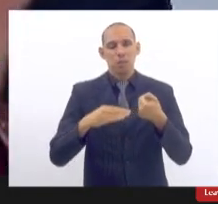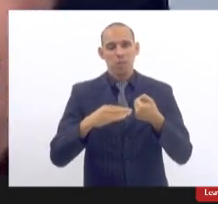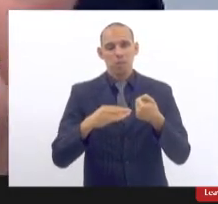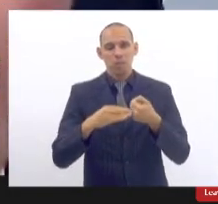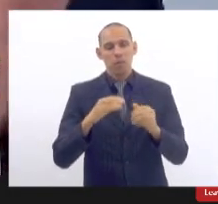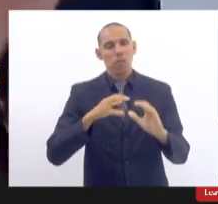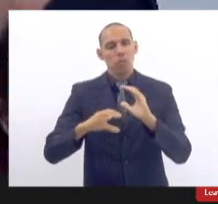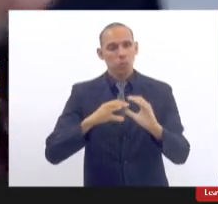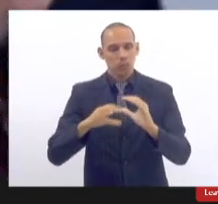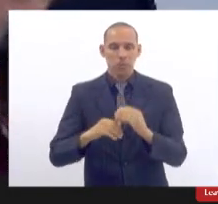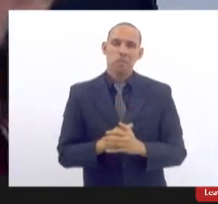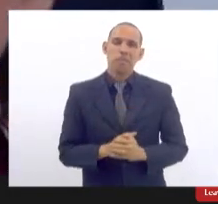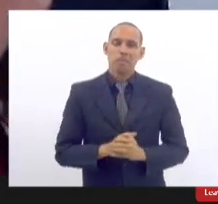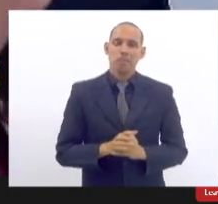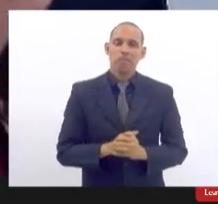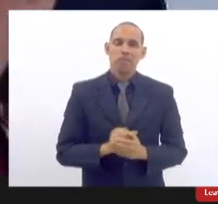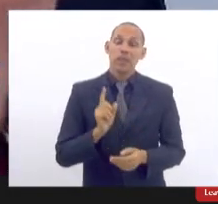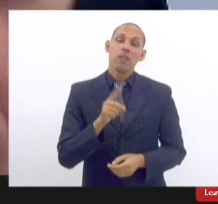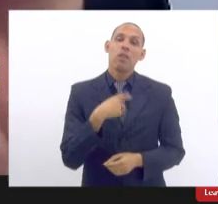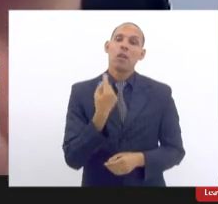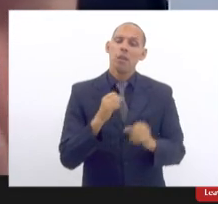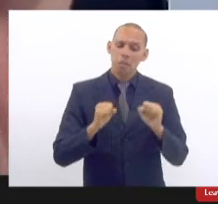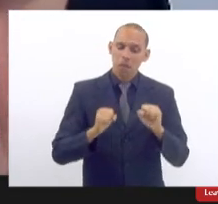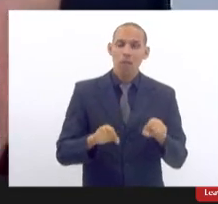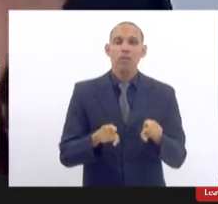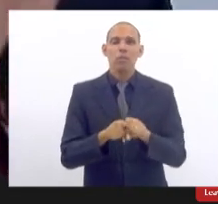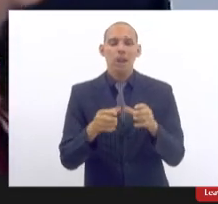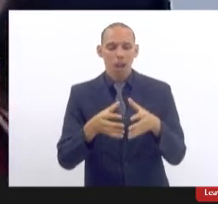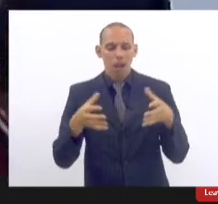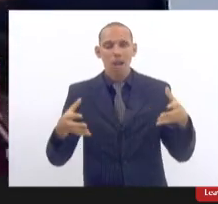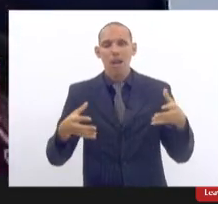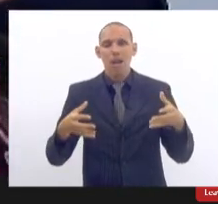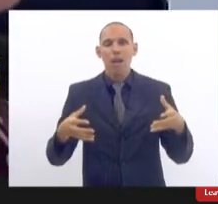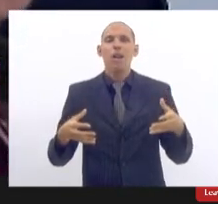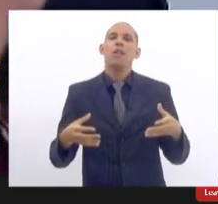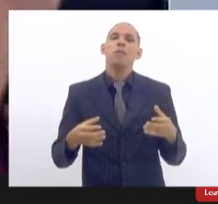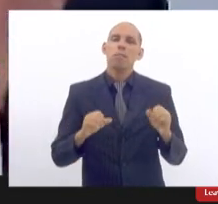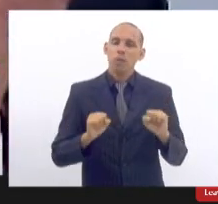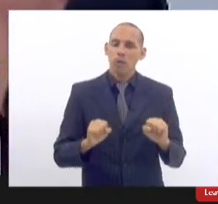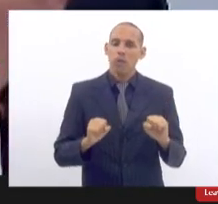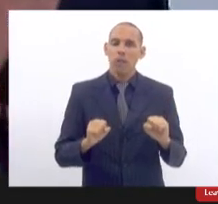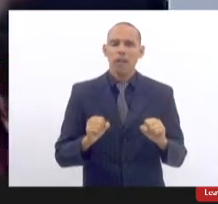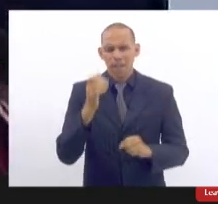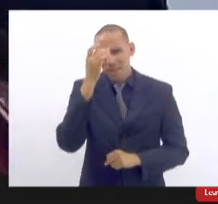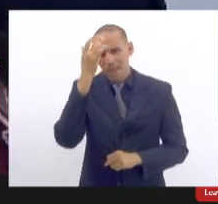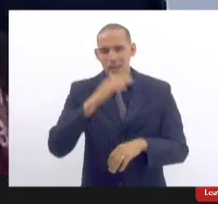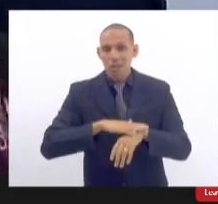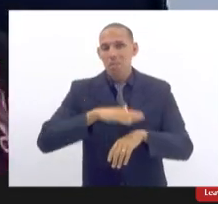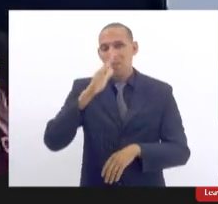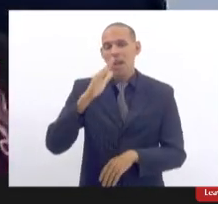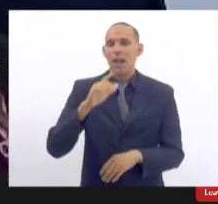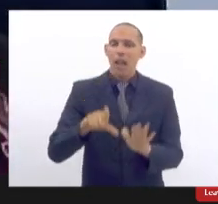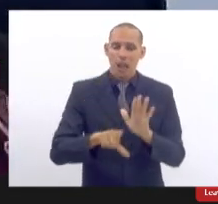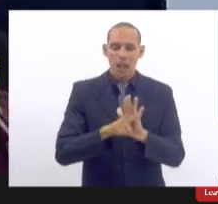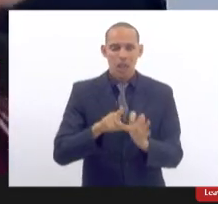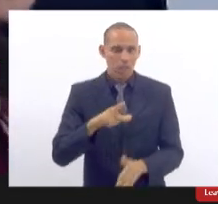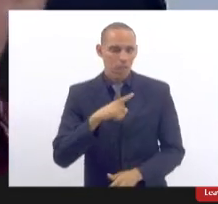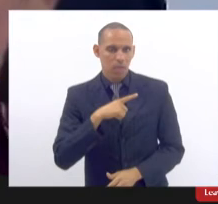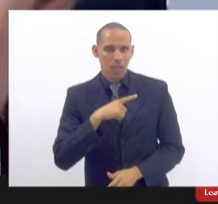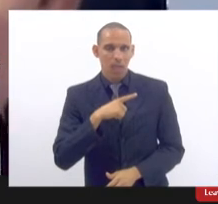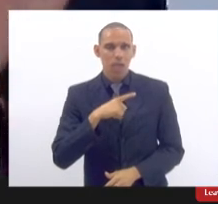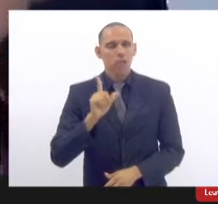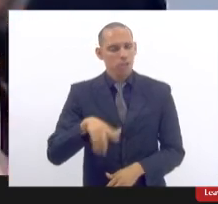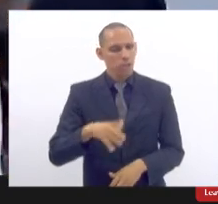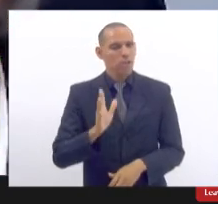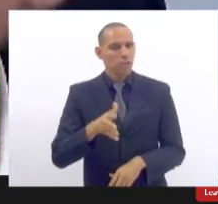comunicação nós podemos e devemos ampliar é até mais fácil depois de você ter uma lei ela já é constitucional então